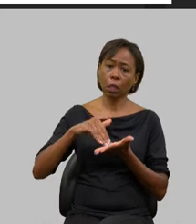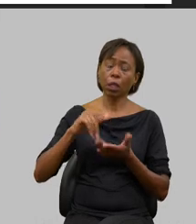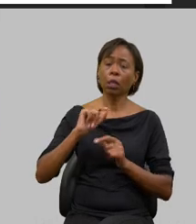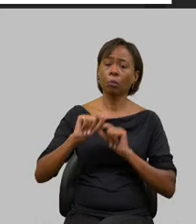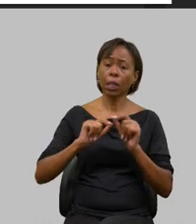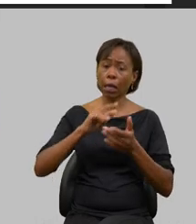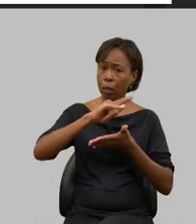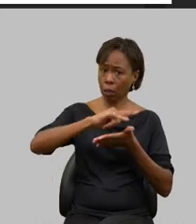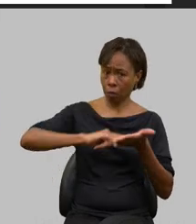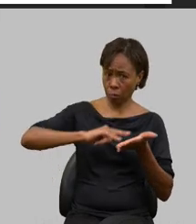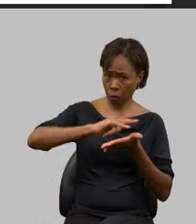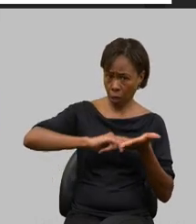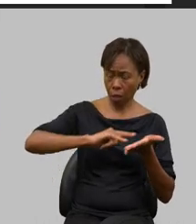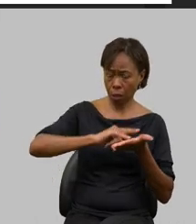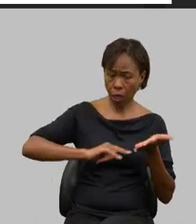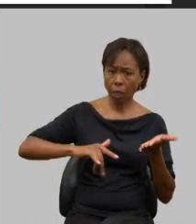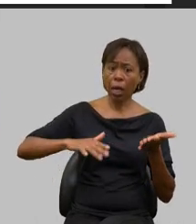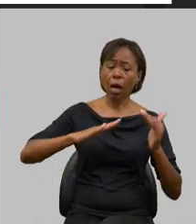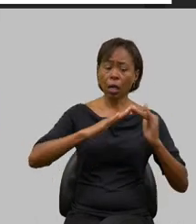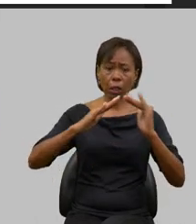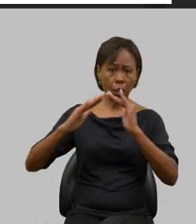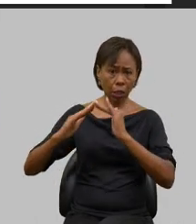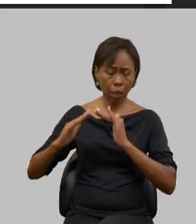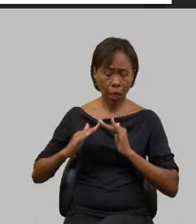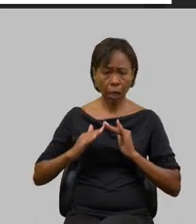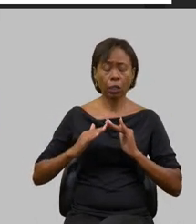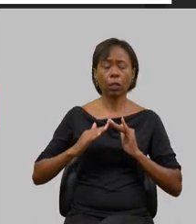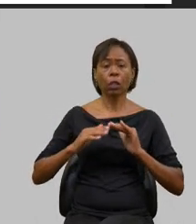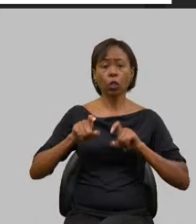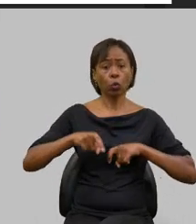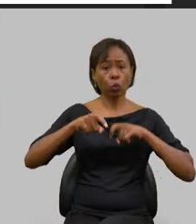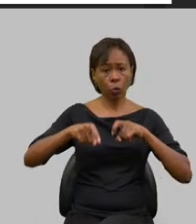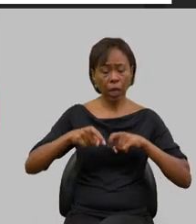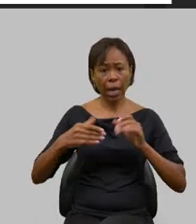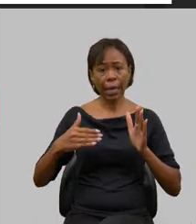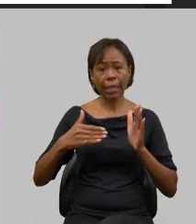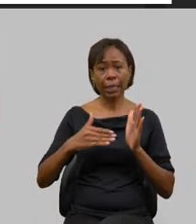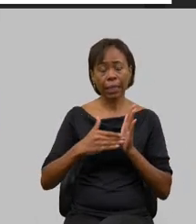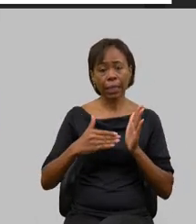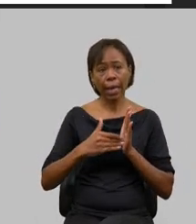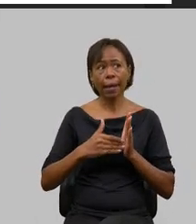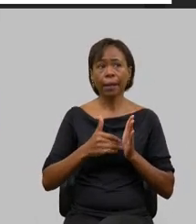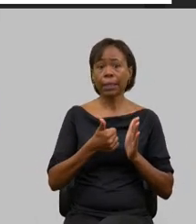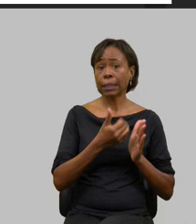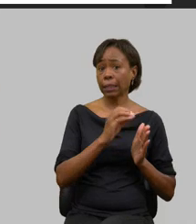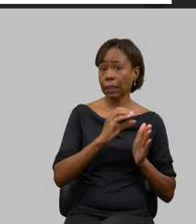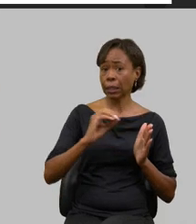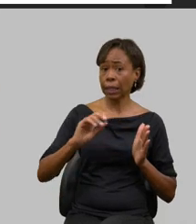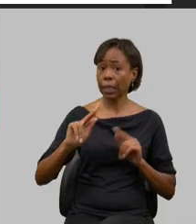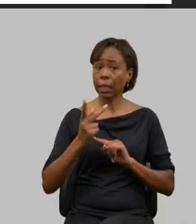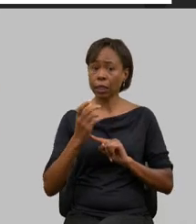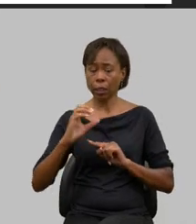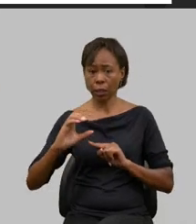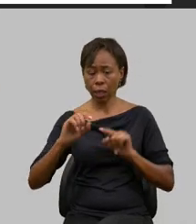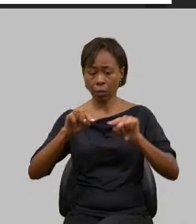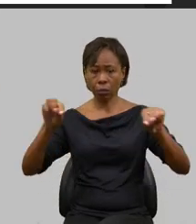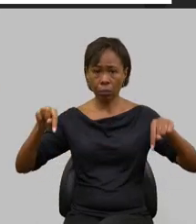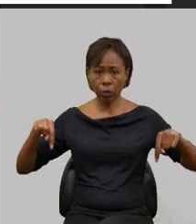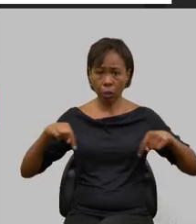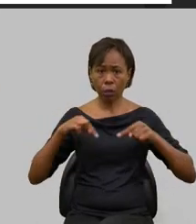as propriedades rurais até 100 hectares que nos cabe com acompanhamento técnico com assistência técnica